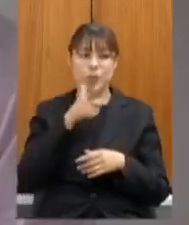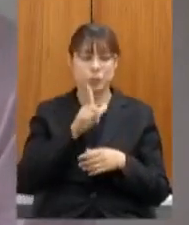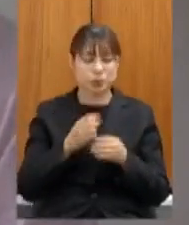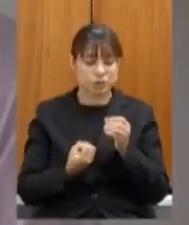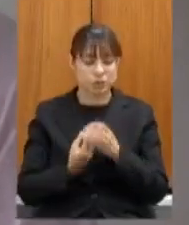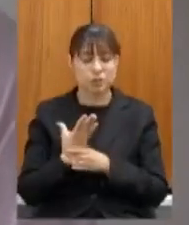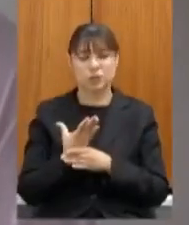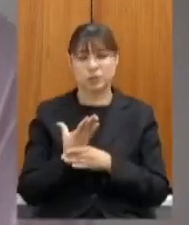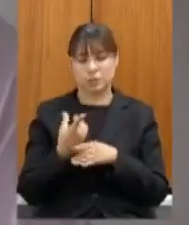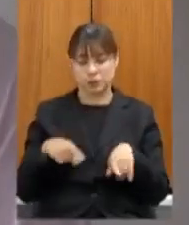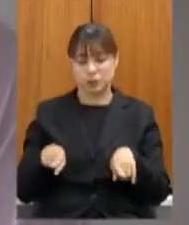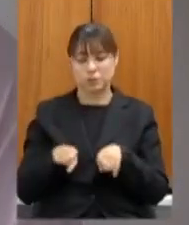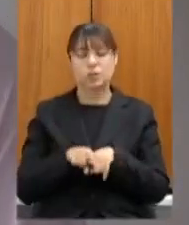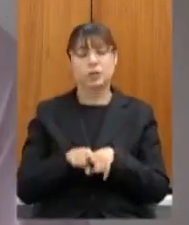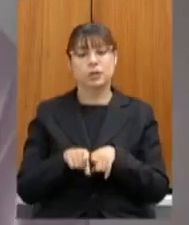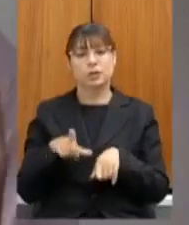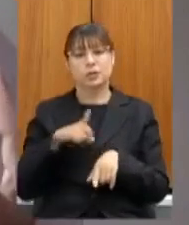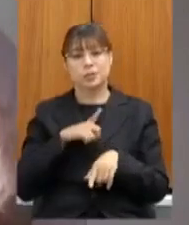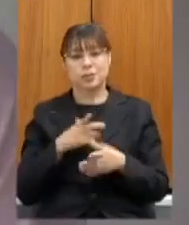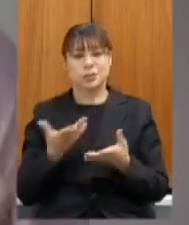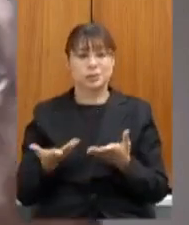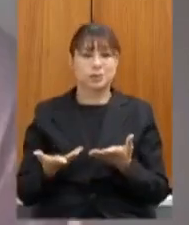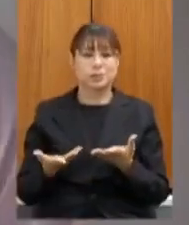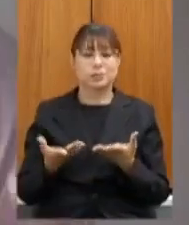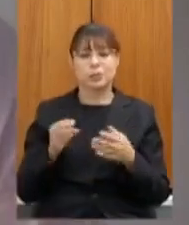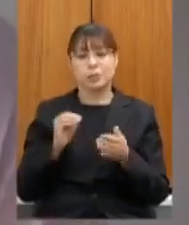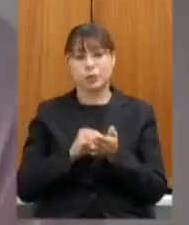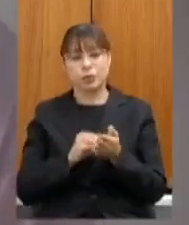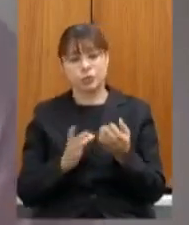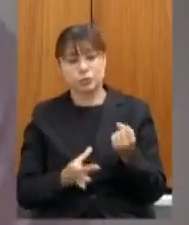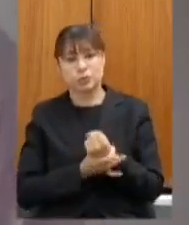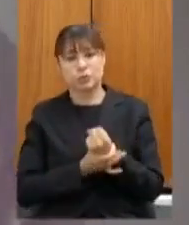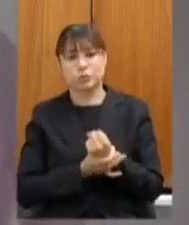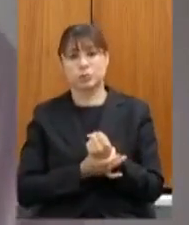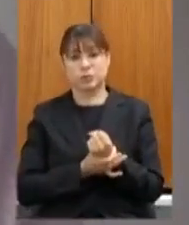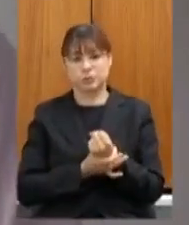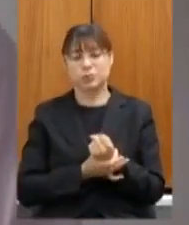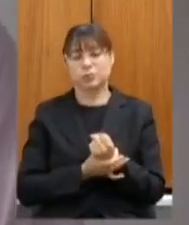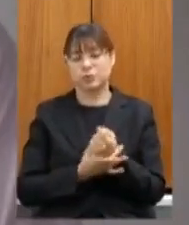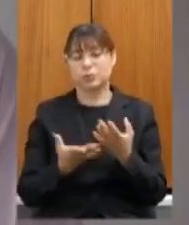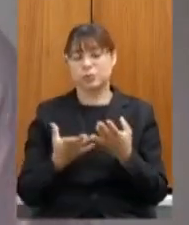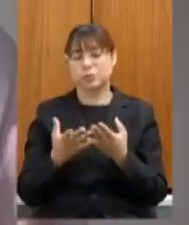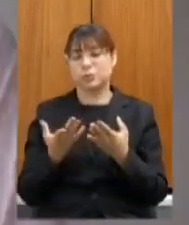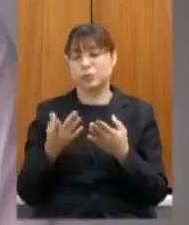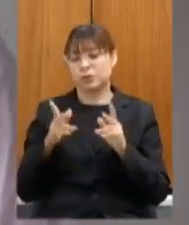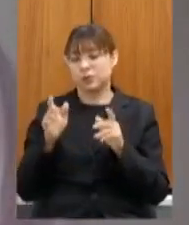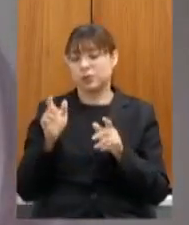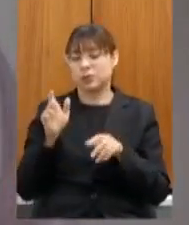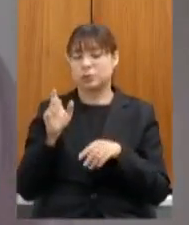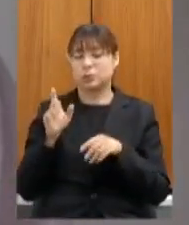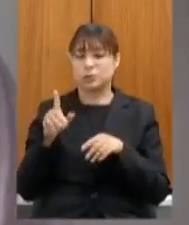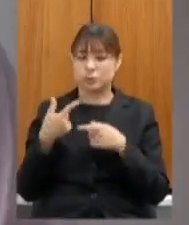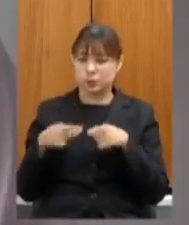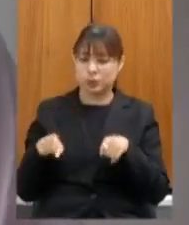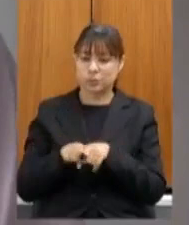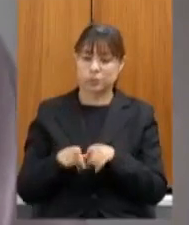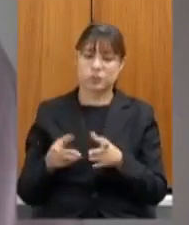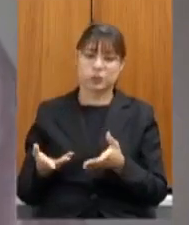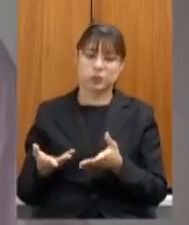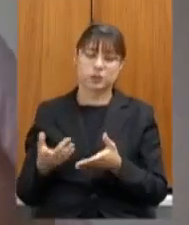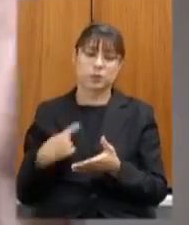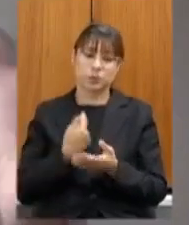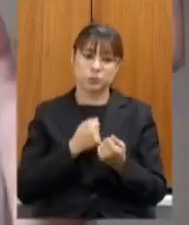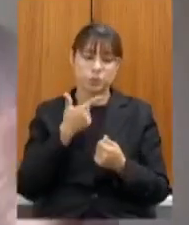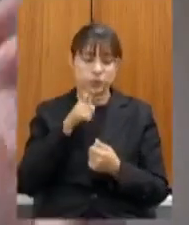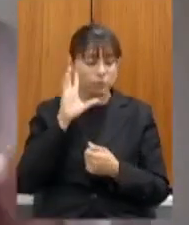situações de maior fragilidade e insegurança em relação aos próprios parceiros mas a gente precisa encontrar essas soluções